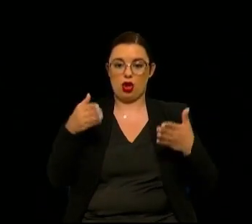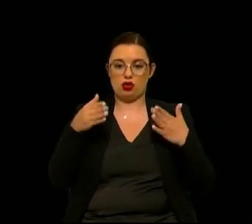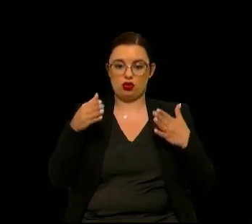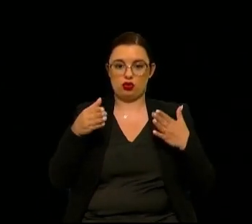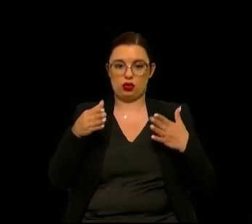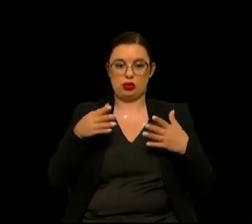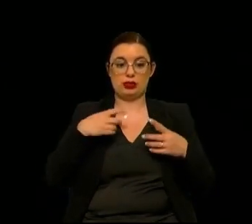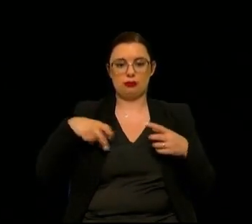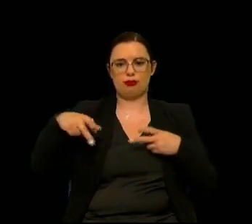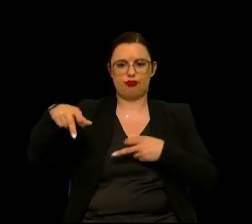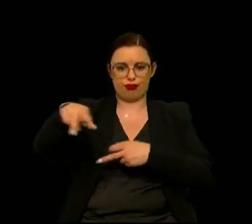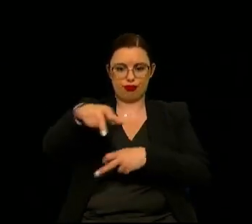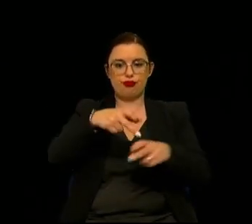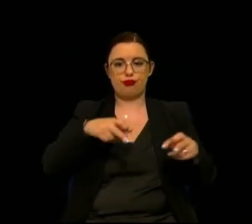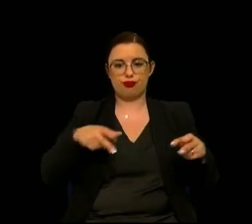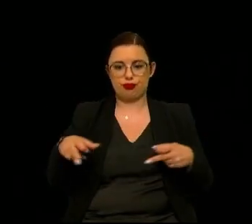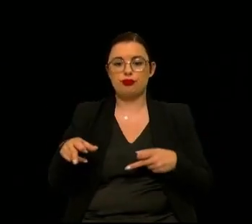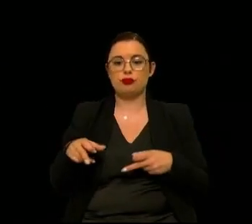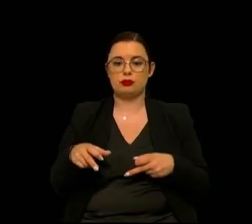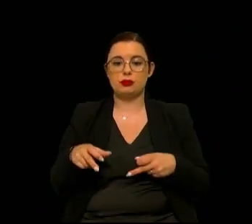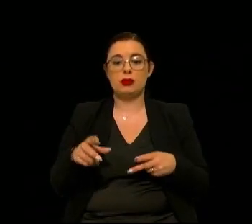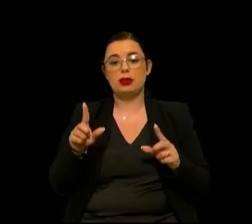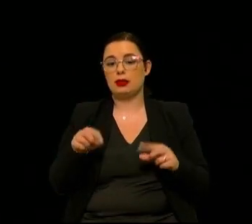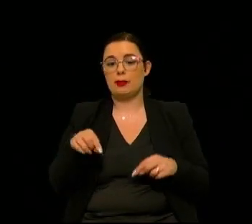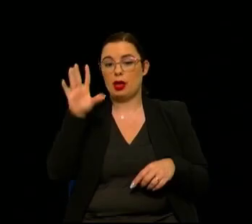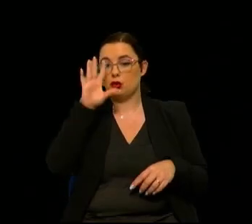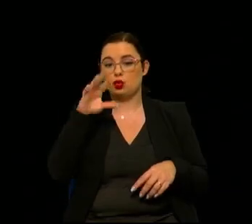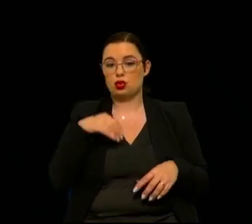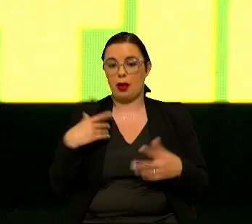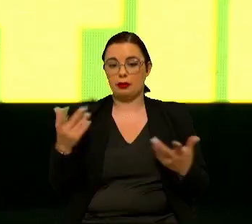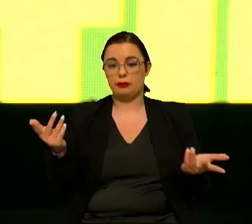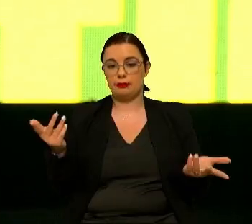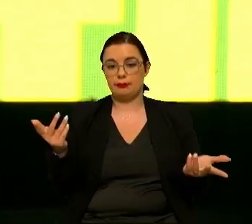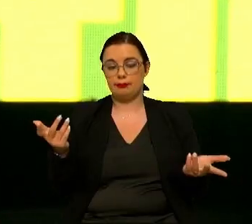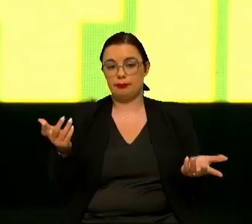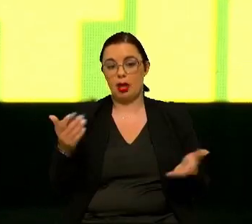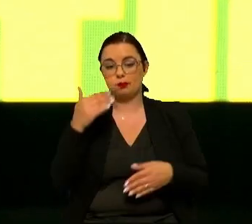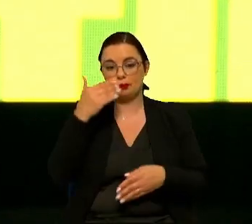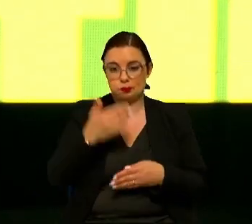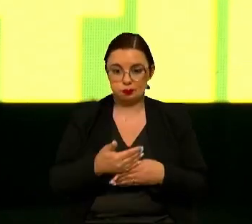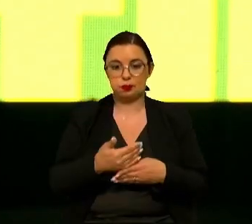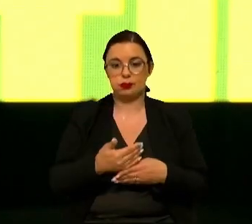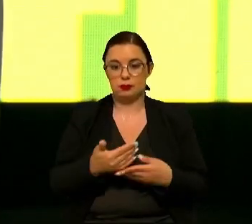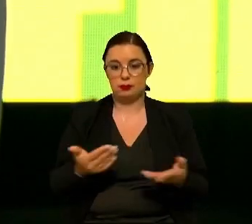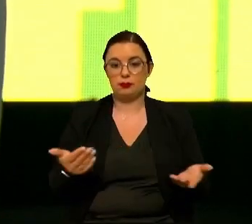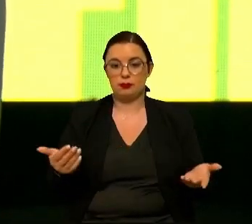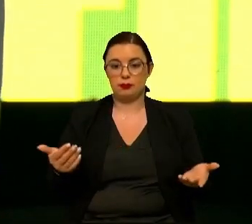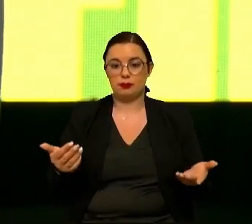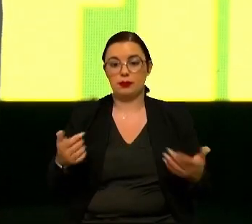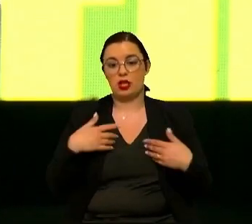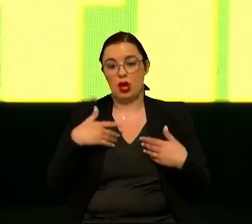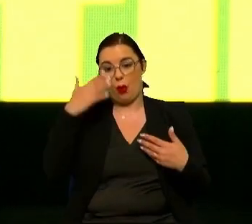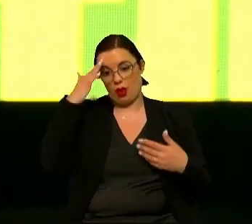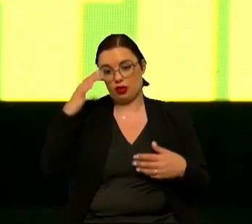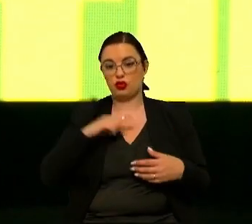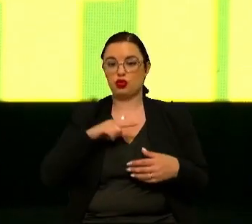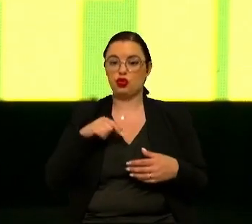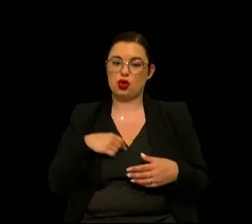circulação e à locomoção também não saiba o que é que há de fazer. Também não saiba o que é que há de fazer. Eu acho que temos